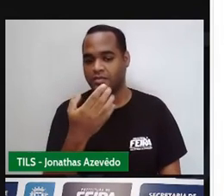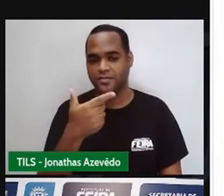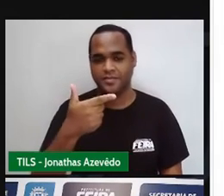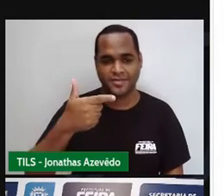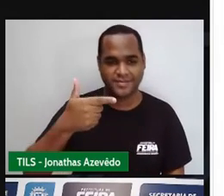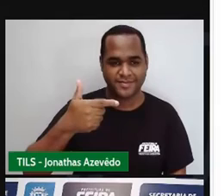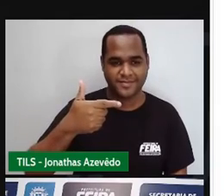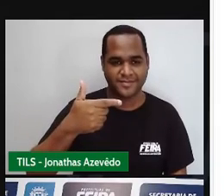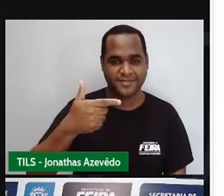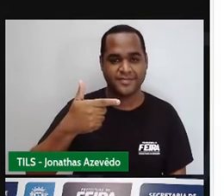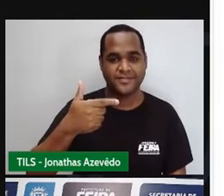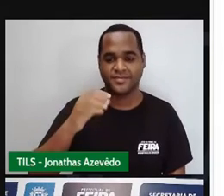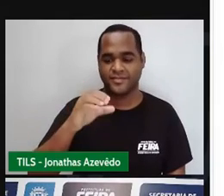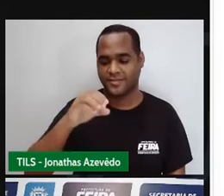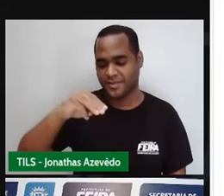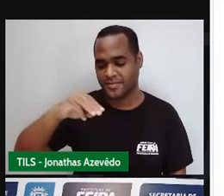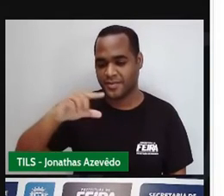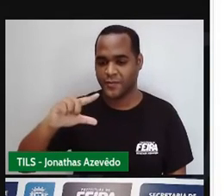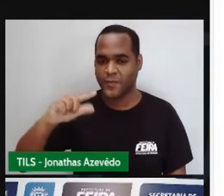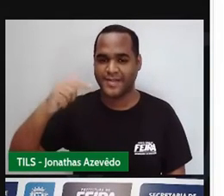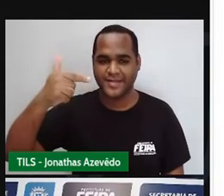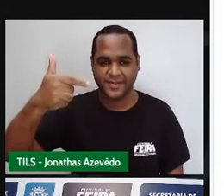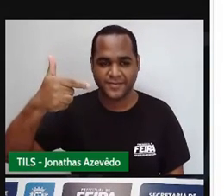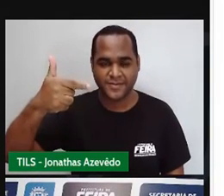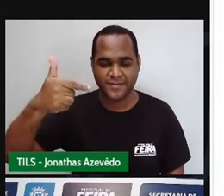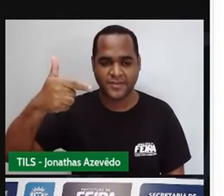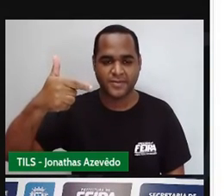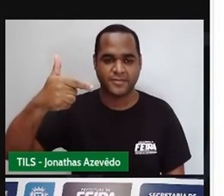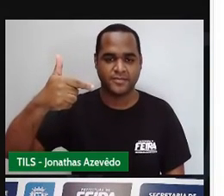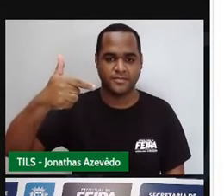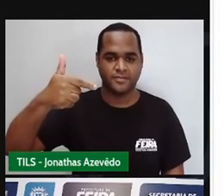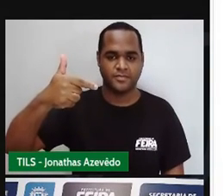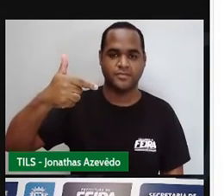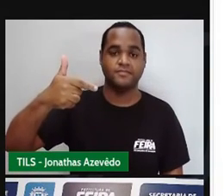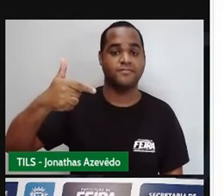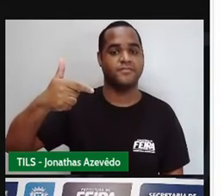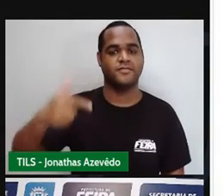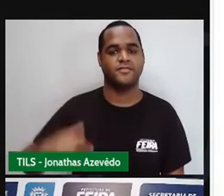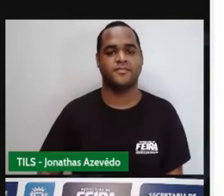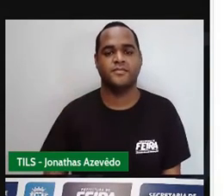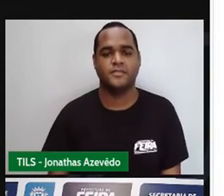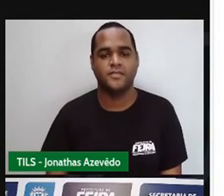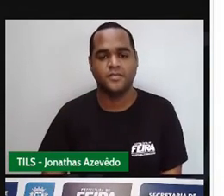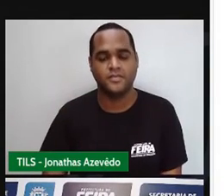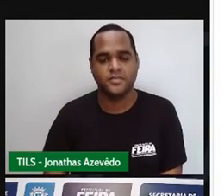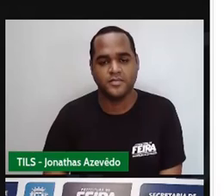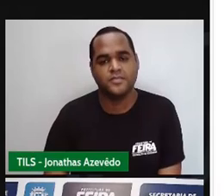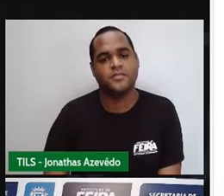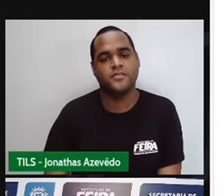centímetro vezes centímetro centímetro quadrado e